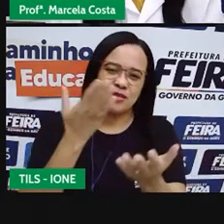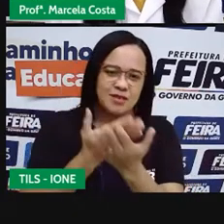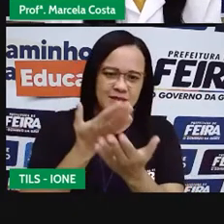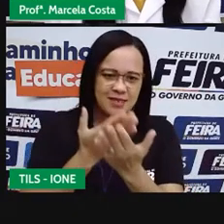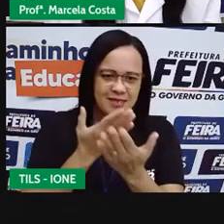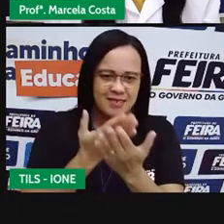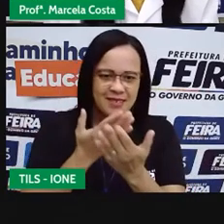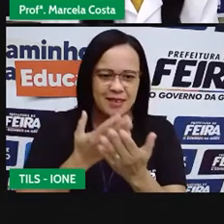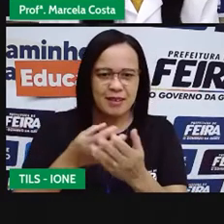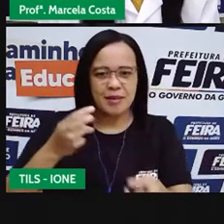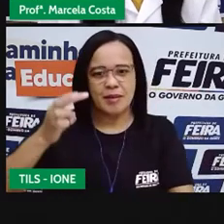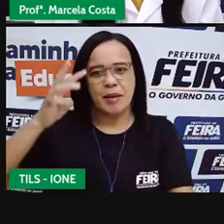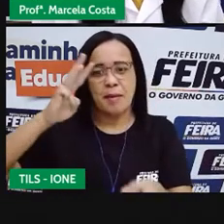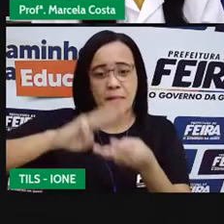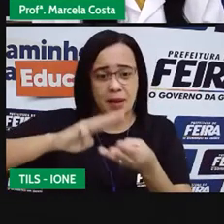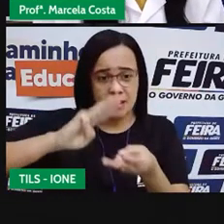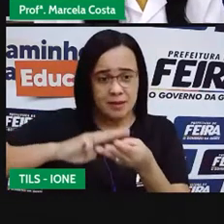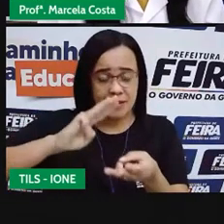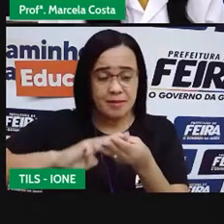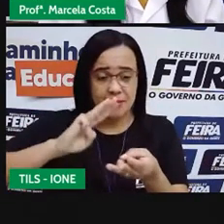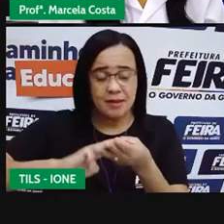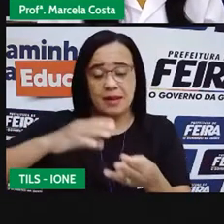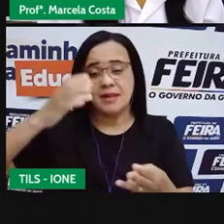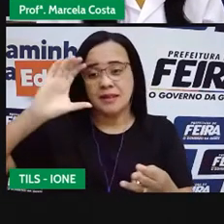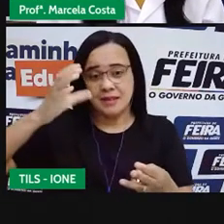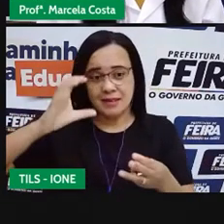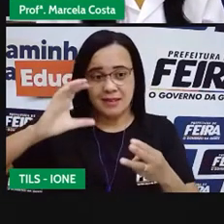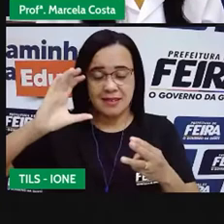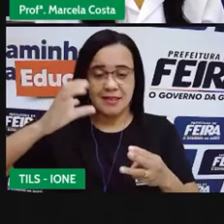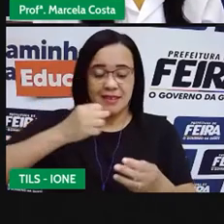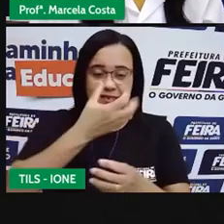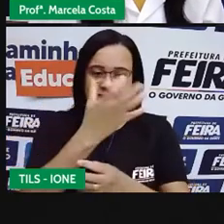de Matemática e Ciências da Natureza.